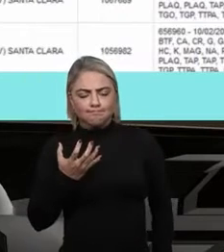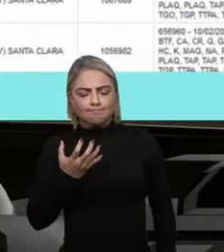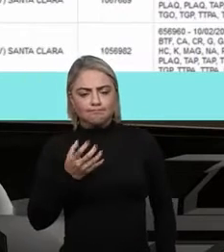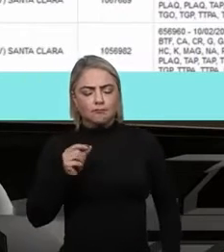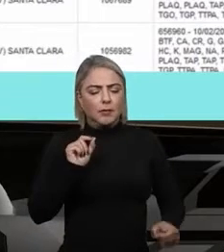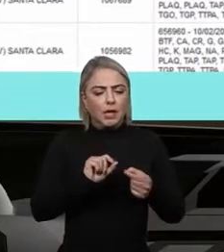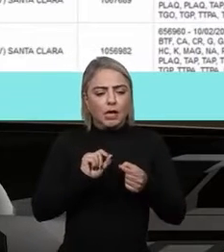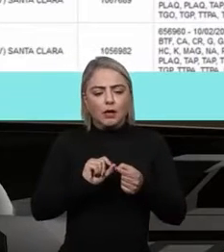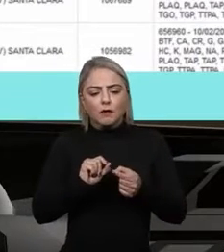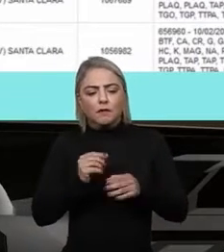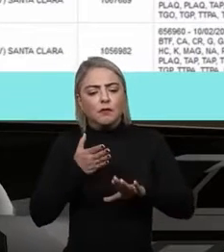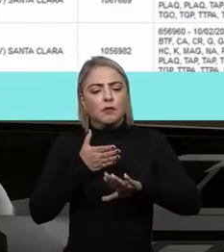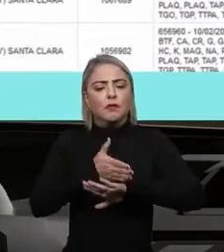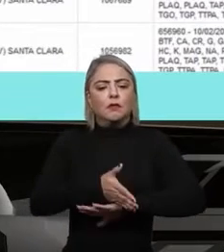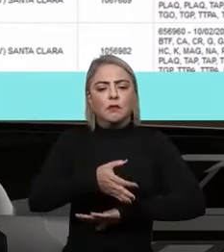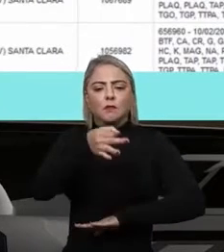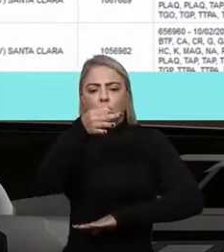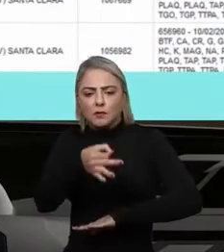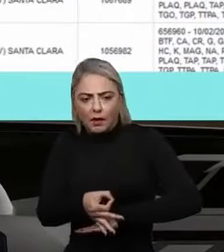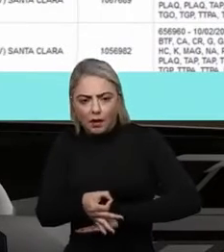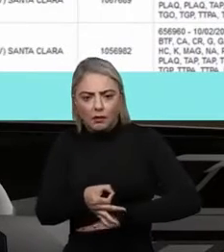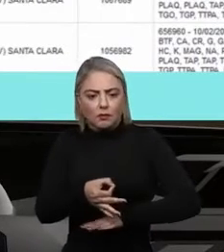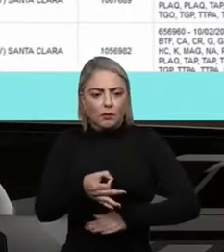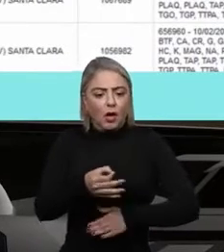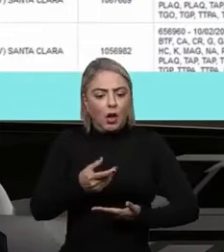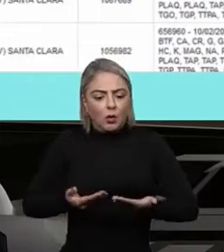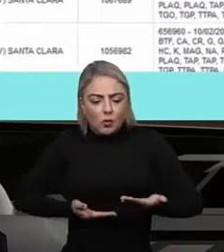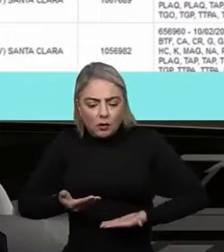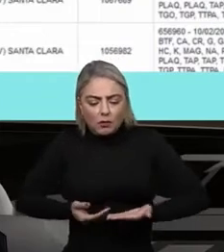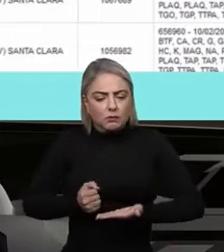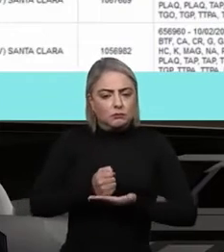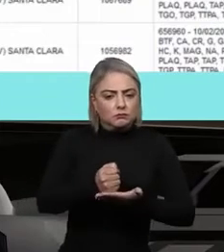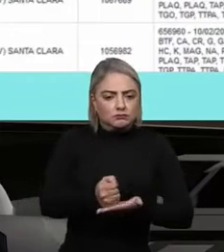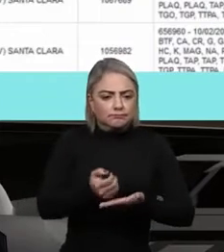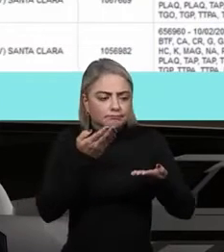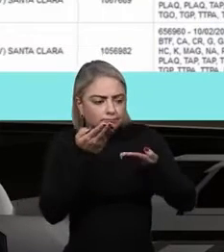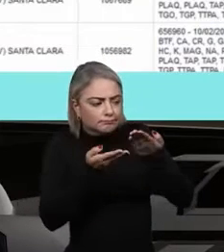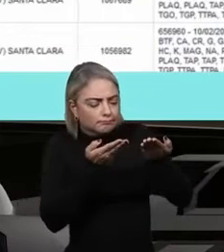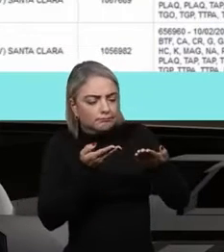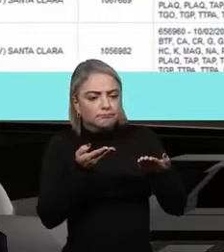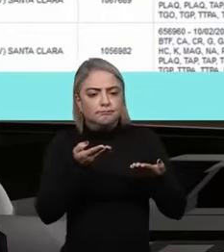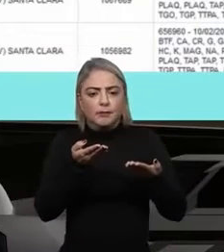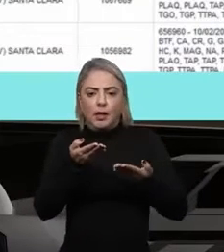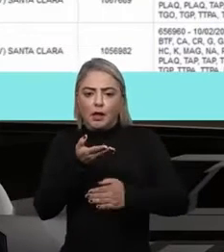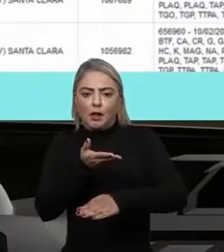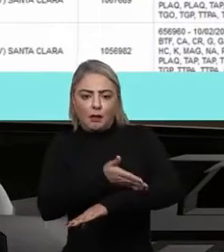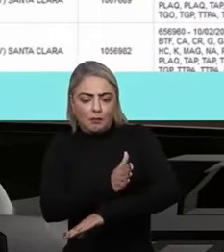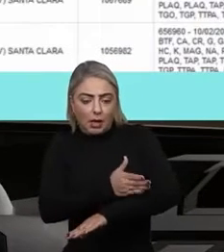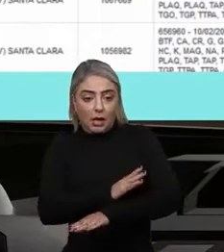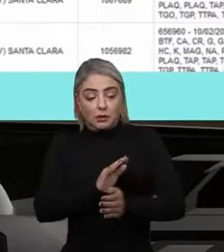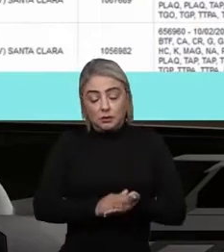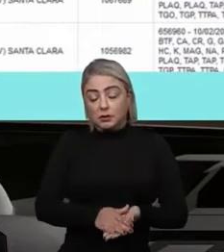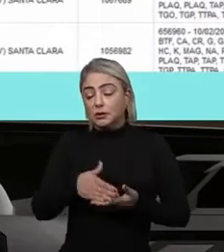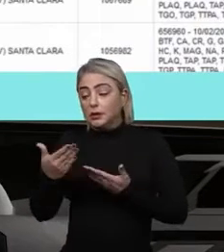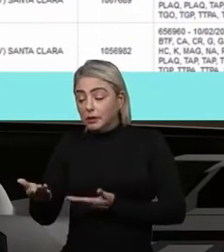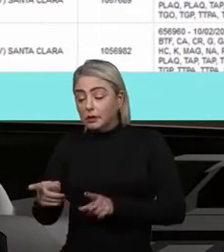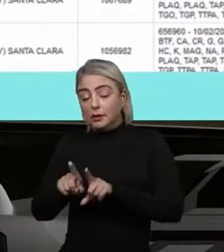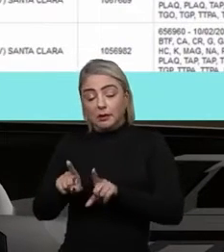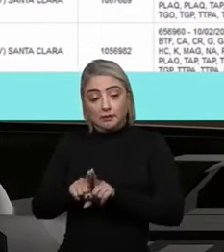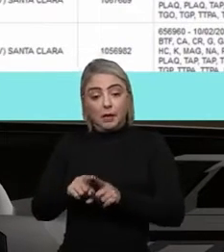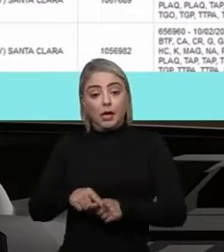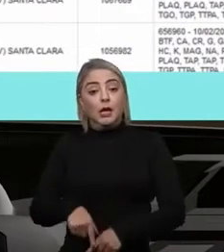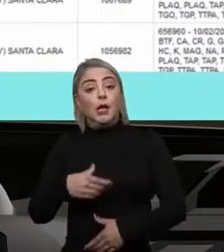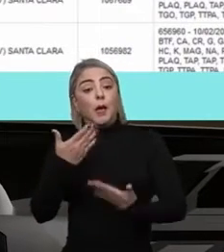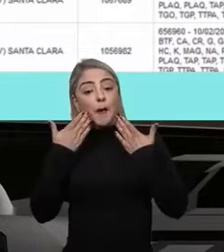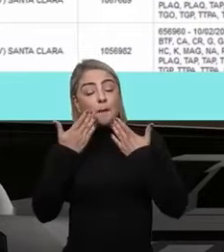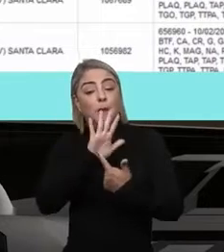fazer, então, a intervenção nos serviços de apoio, tratando aí das causas operacionais. Do lado de cada assistência, dá um retrato